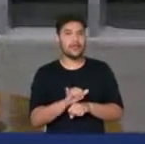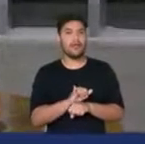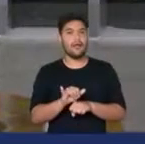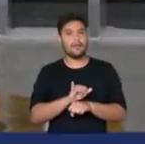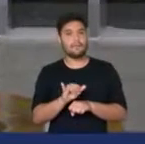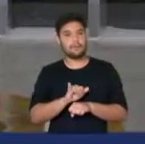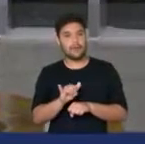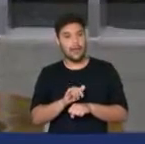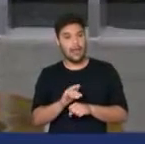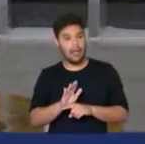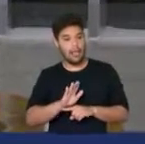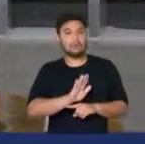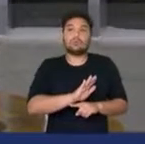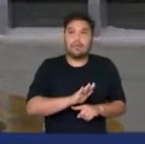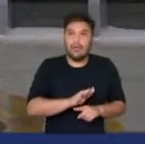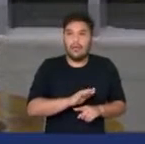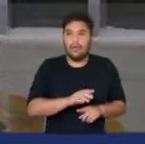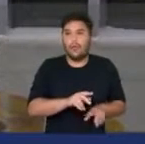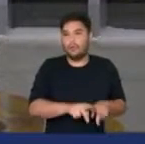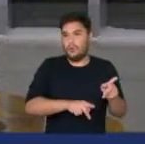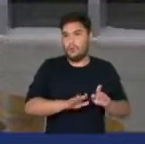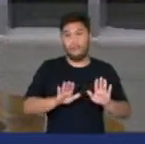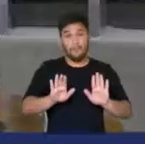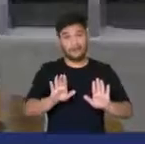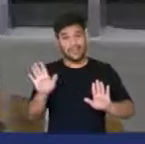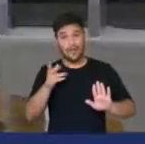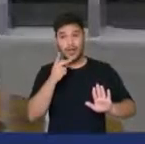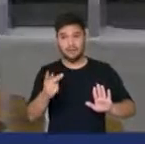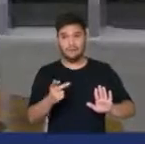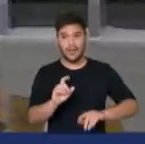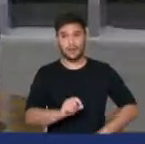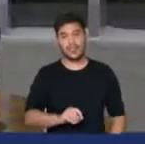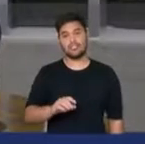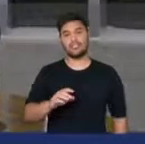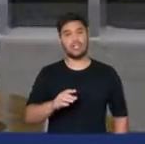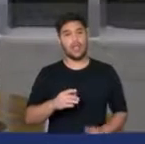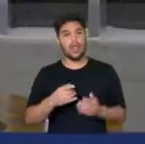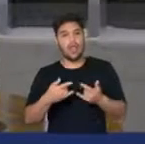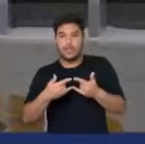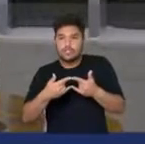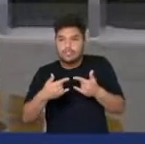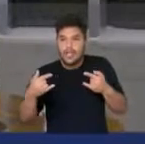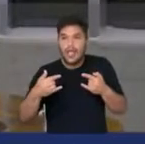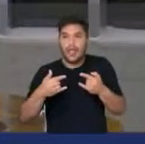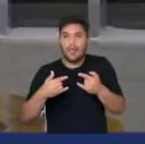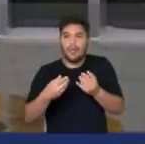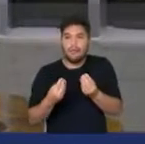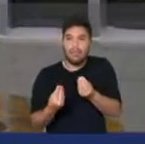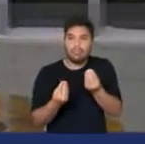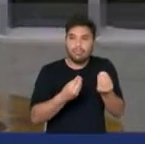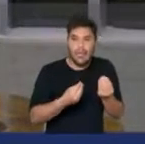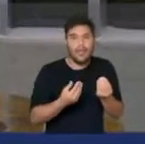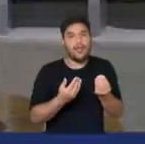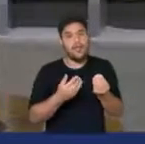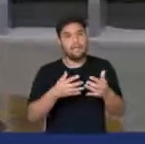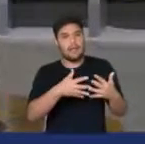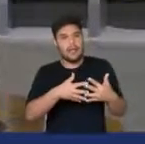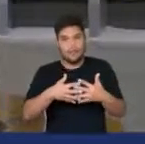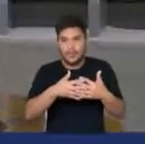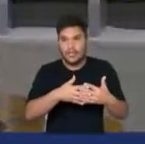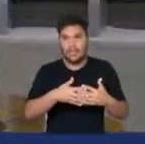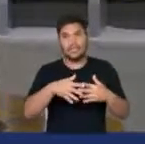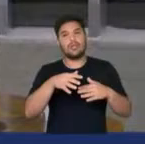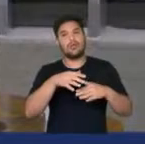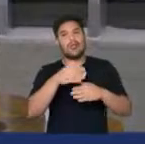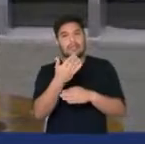alguma compensação para o povo. Agora eles vêm falar em voucher, subsídio para caminhoneiros, para